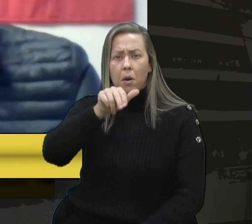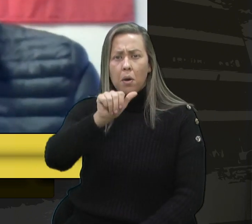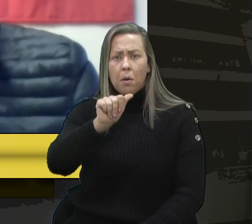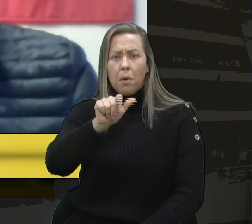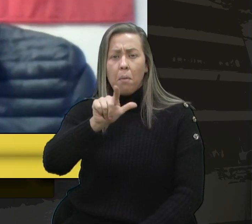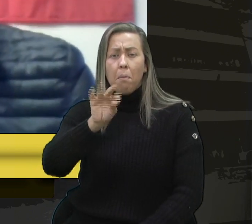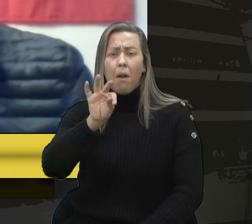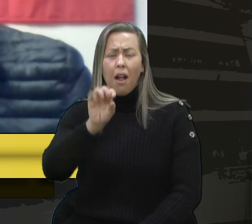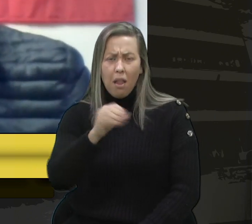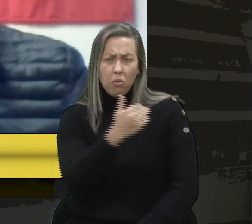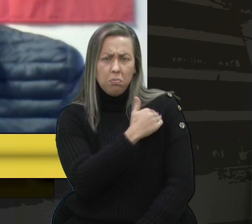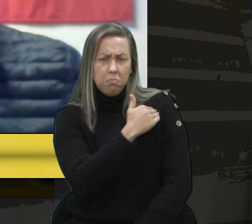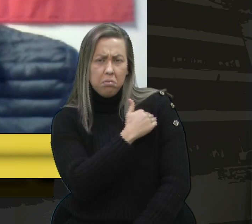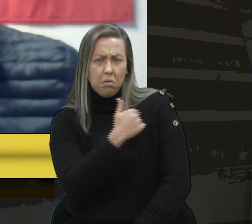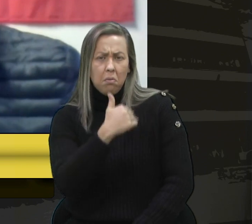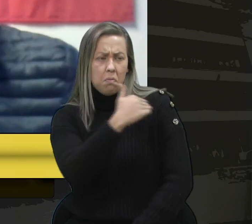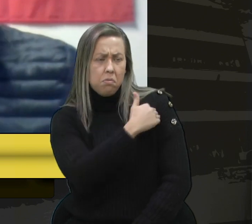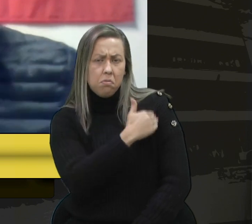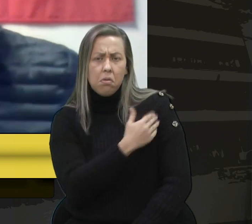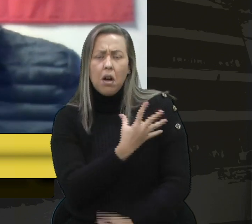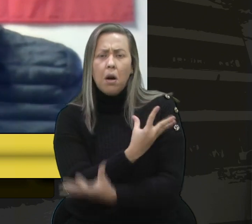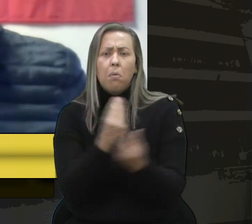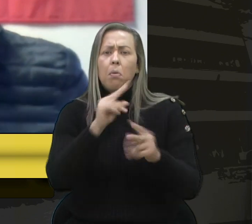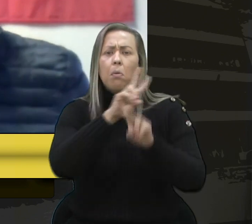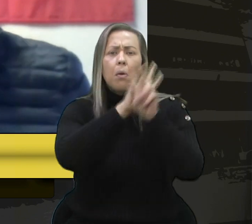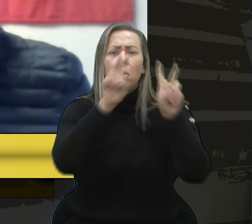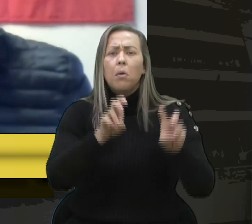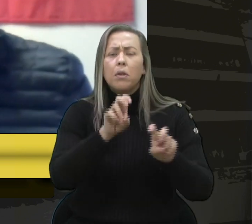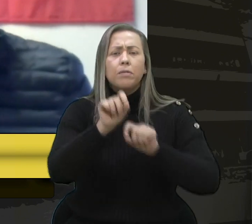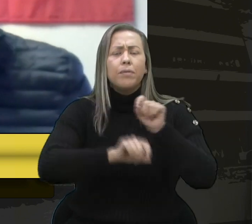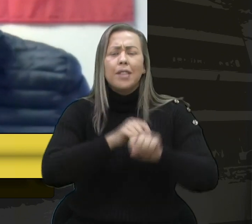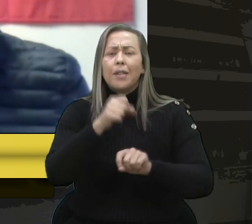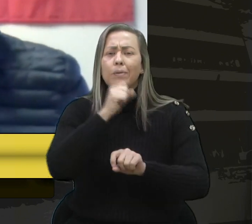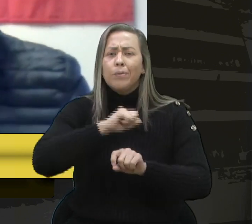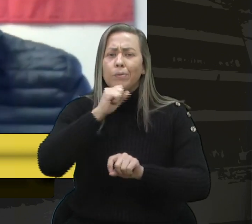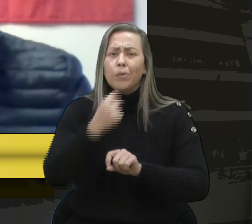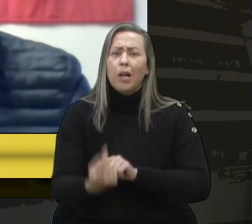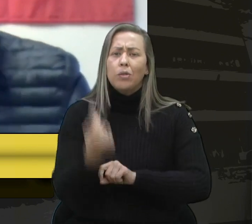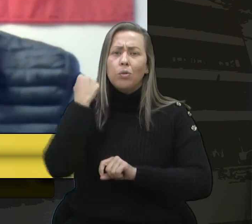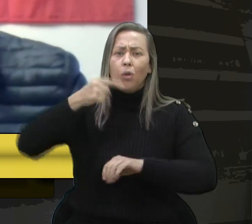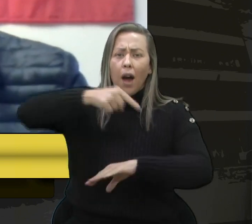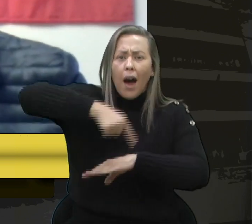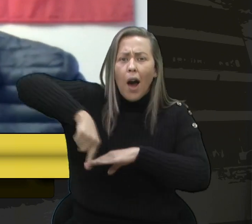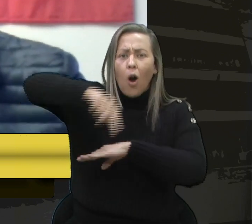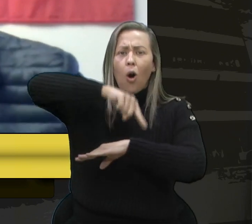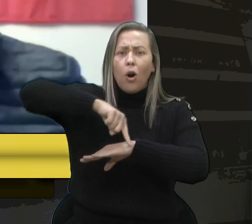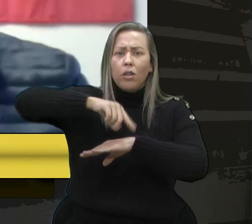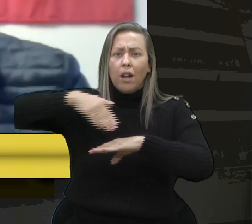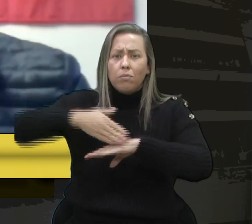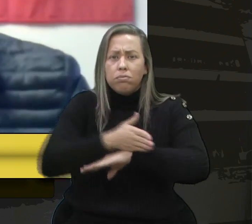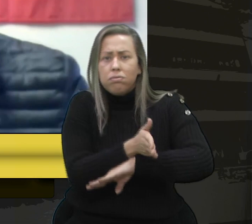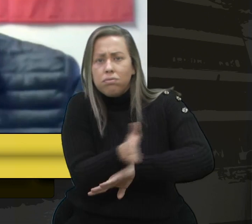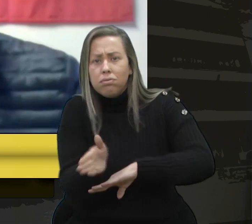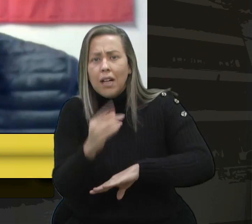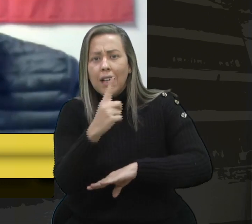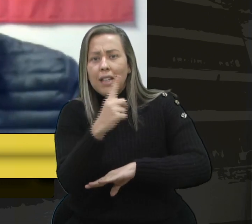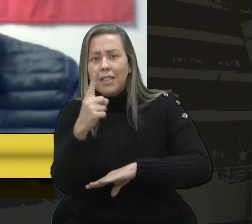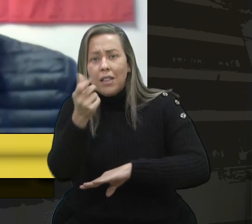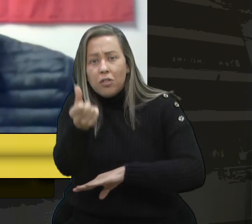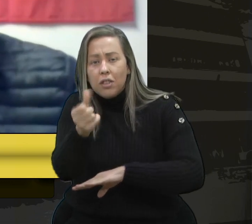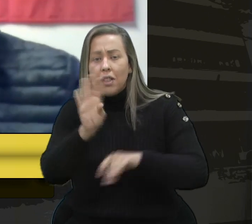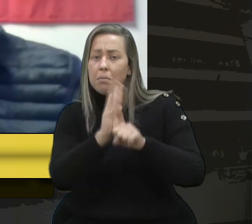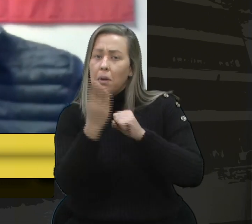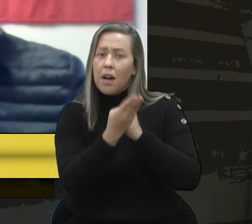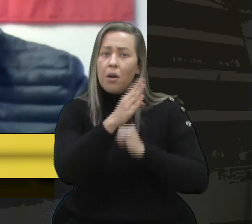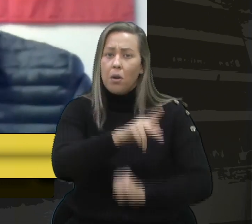sobre um tema antigo, que é a rótula de acesso via BR-16 ao acesso Planalto.